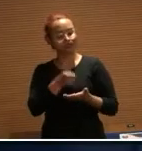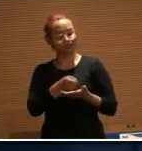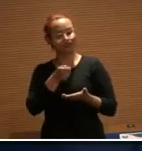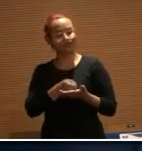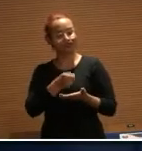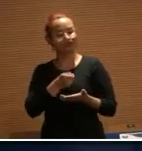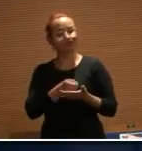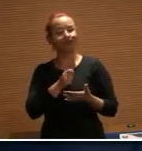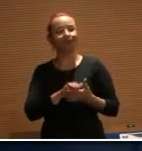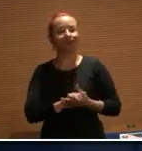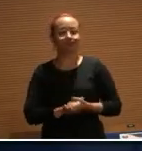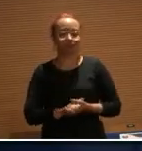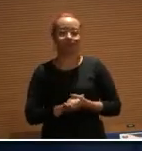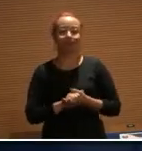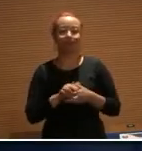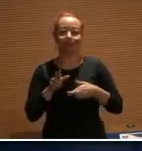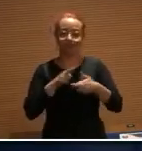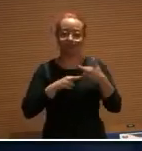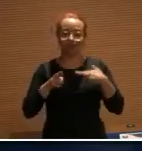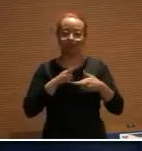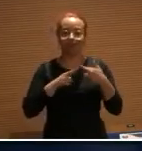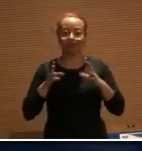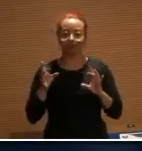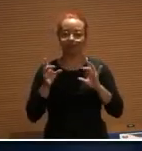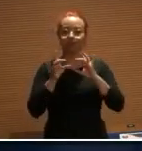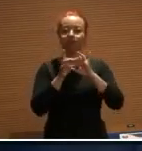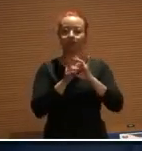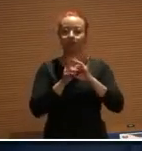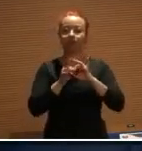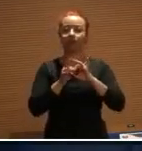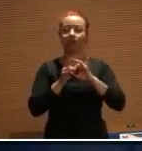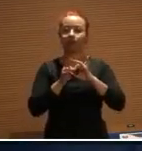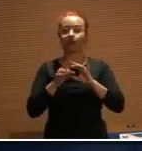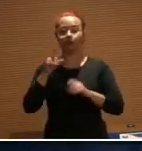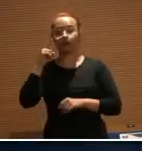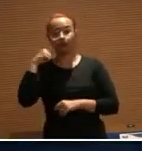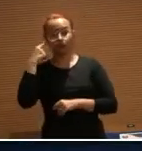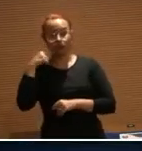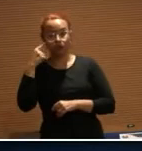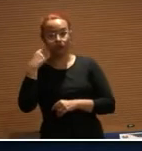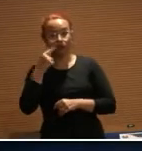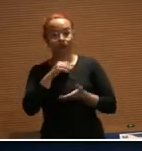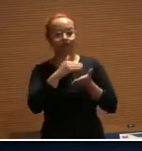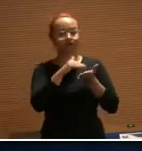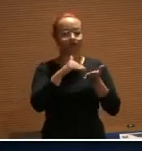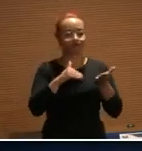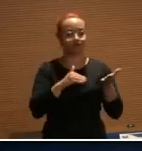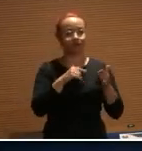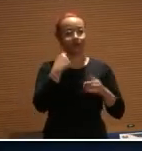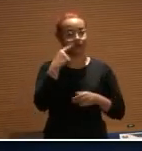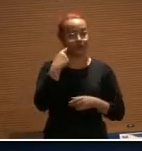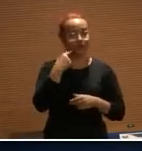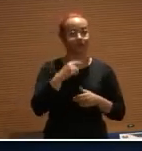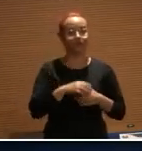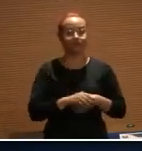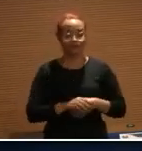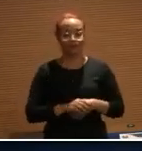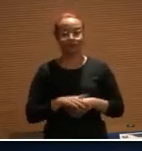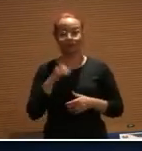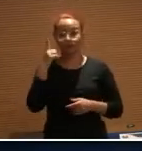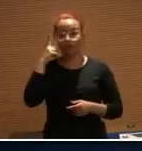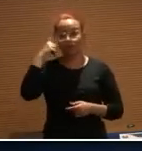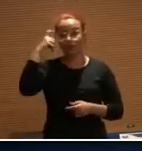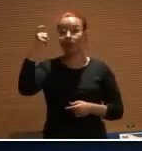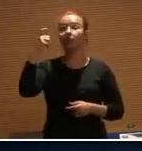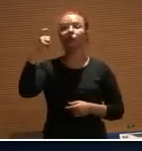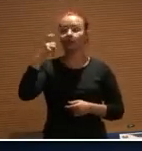relação na questão do vínculo existente entre o advogado e os escritórios. A ideia nossa é que,